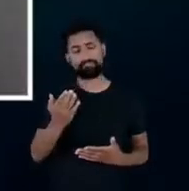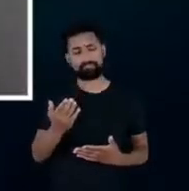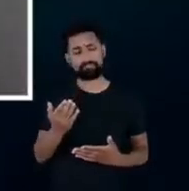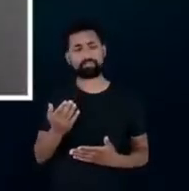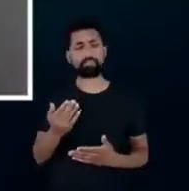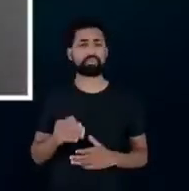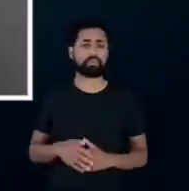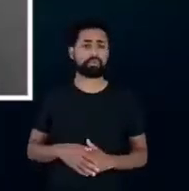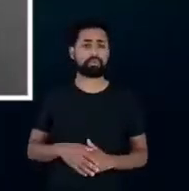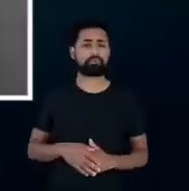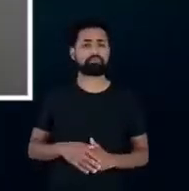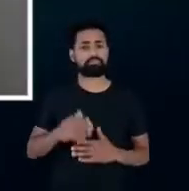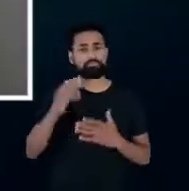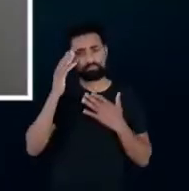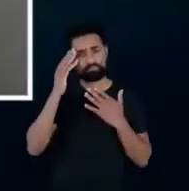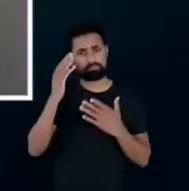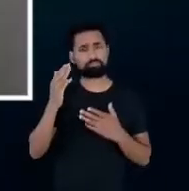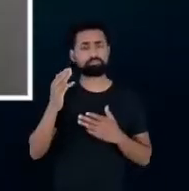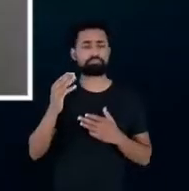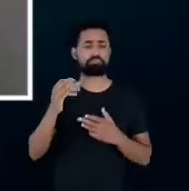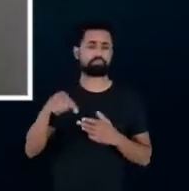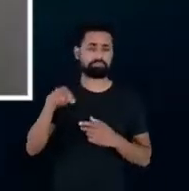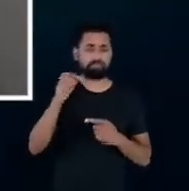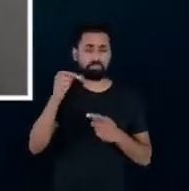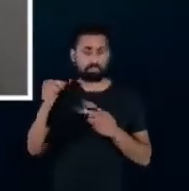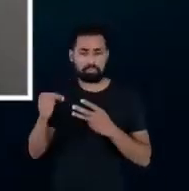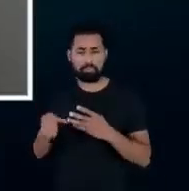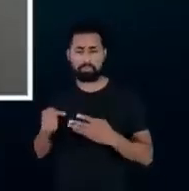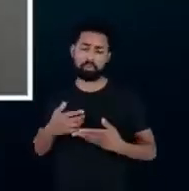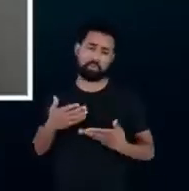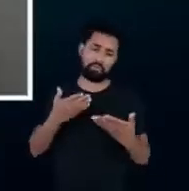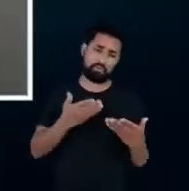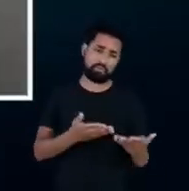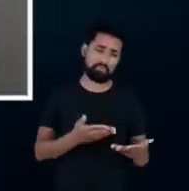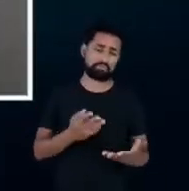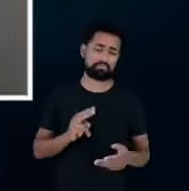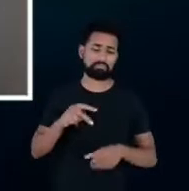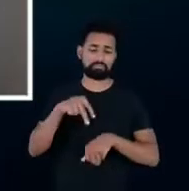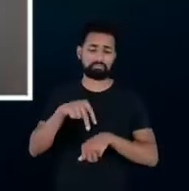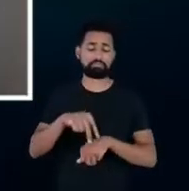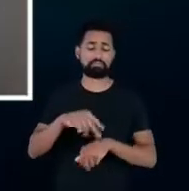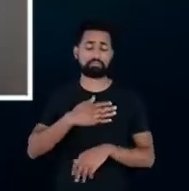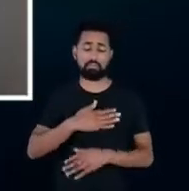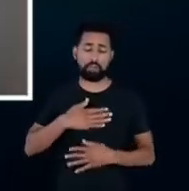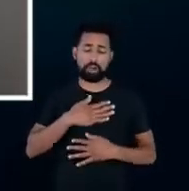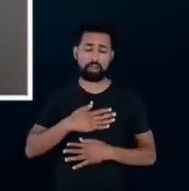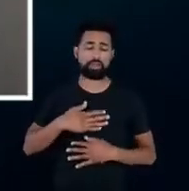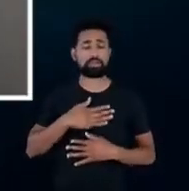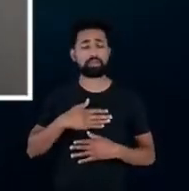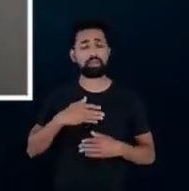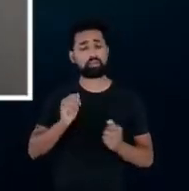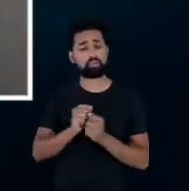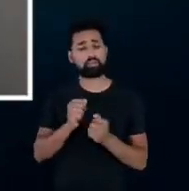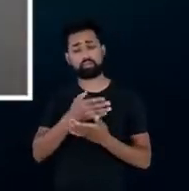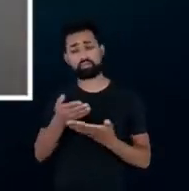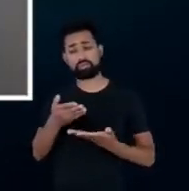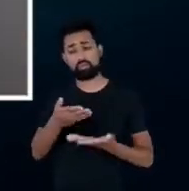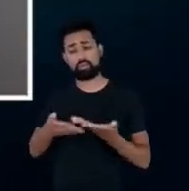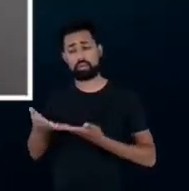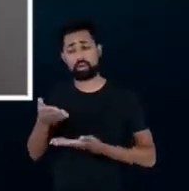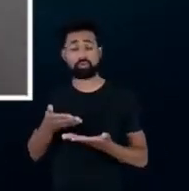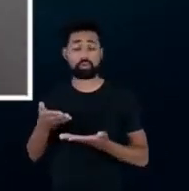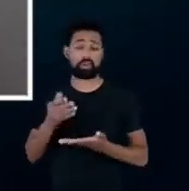Citenel pela Nel a CPFL que fez o convite a Abesco é um prazer estar aqui com vocês e compartilhar um pouquinho